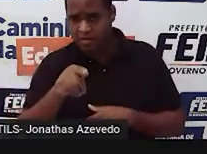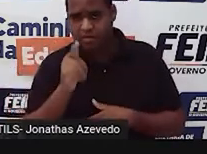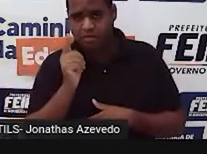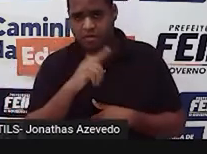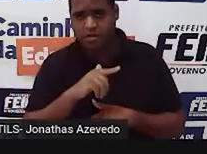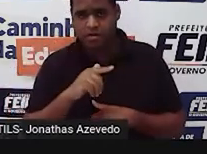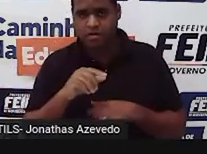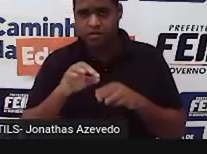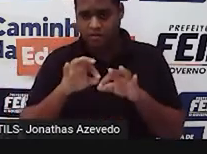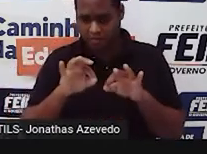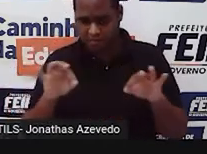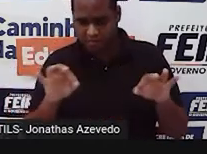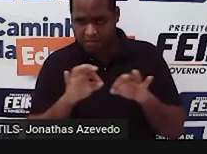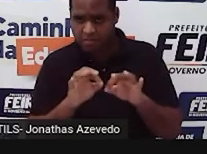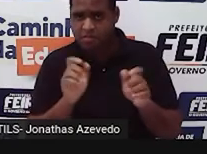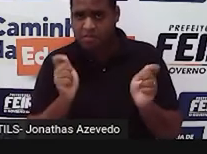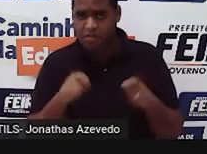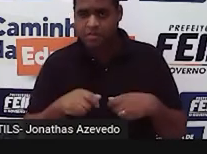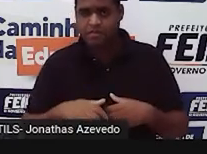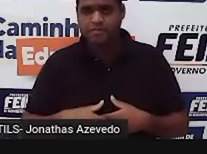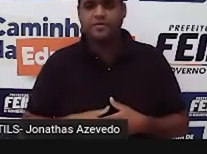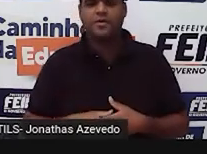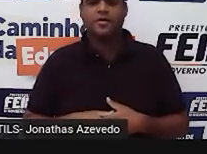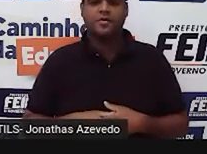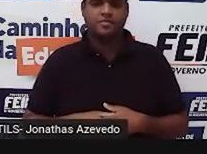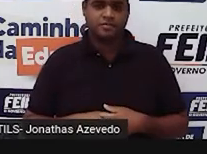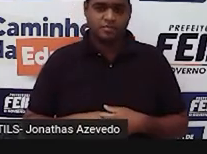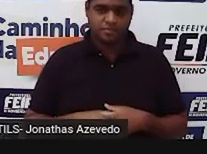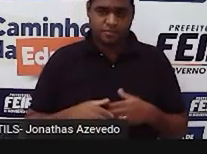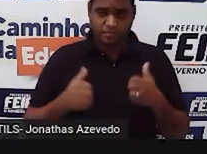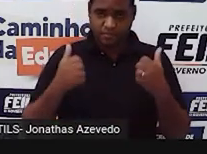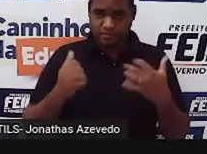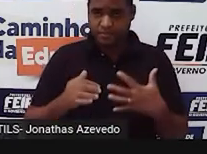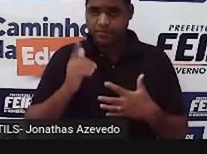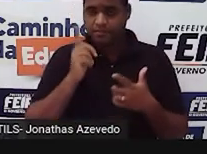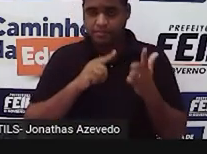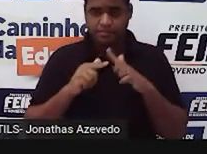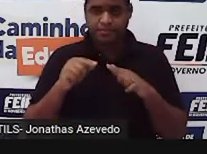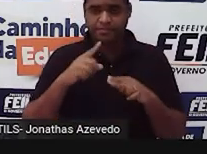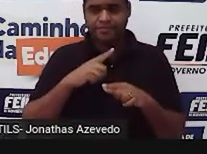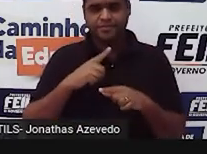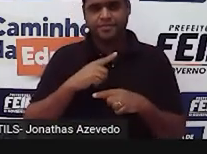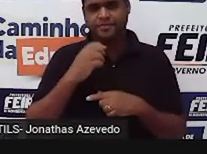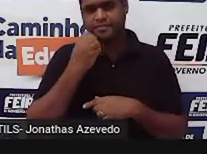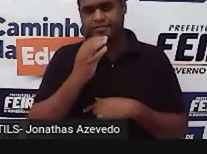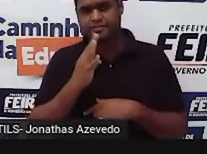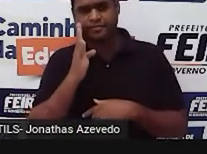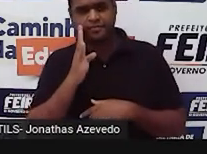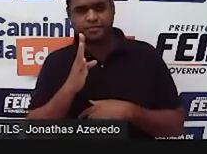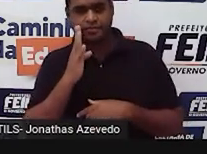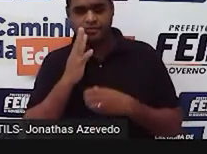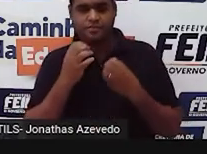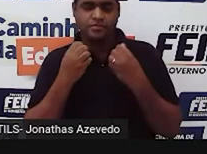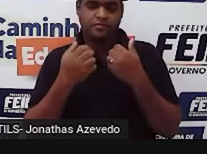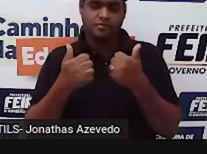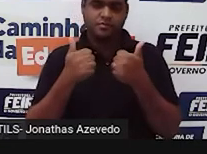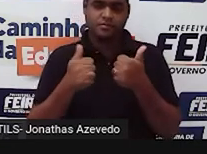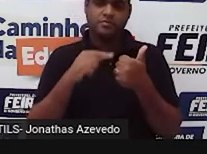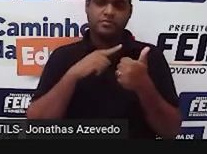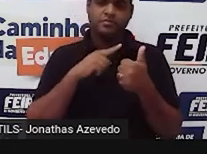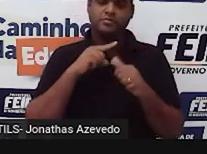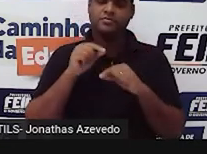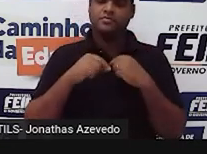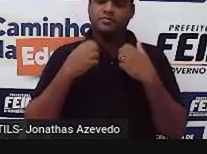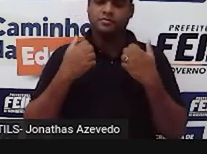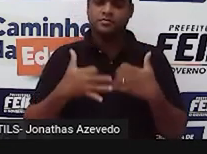E aí, qual é a sua resposta? Claro que dá. Olha só, fica aí bonitinho, igual a esse que eu fiz, ó. Um lado